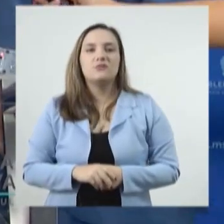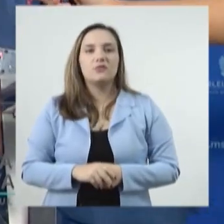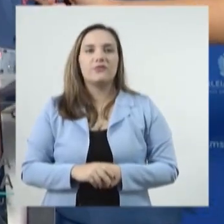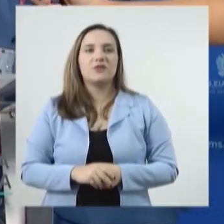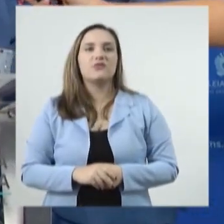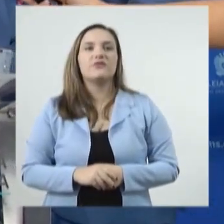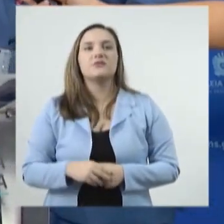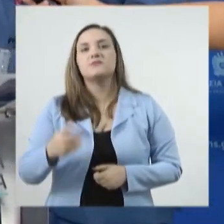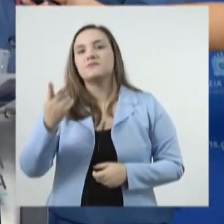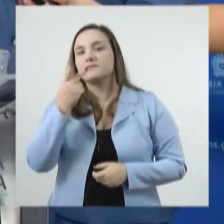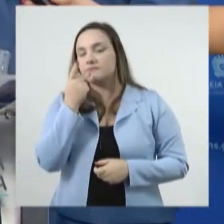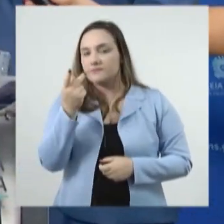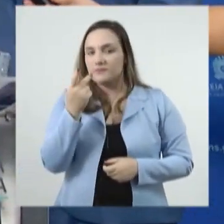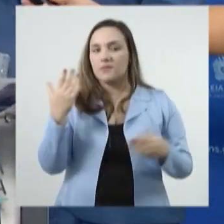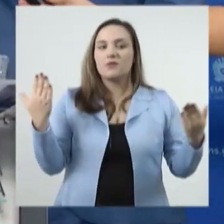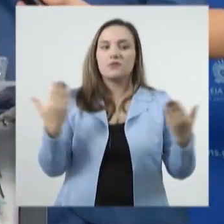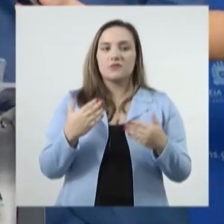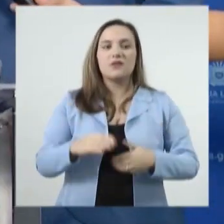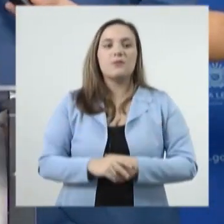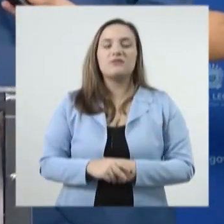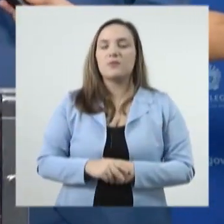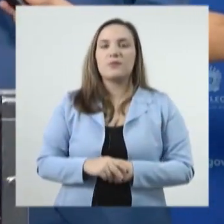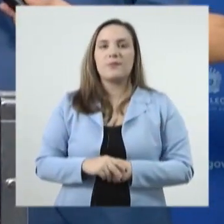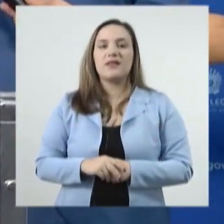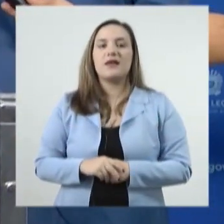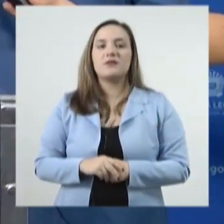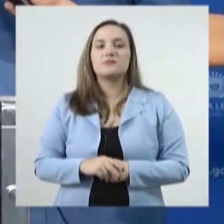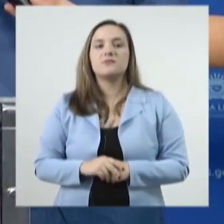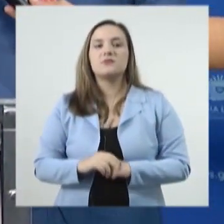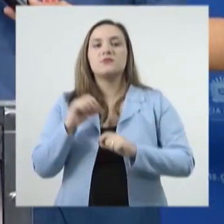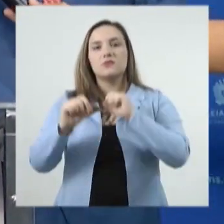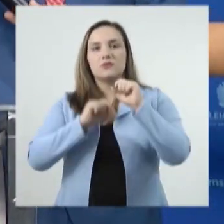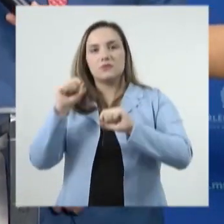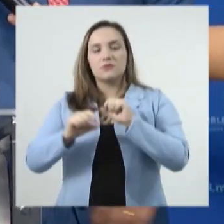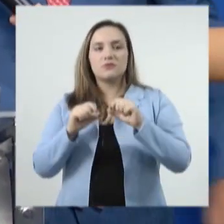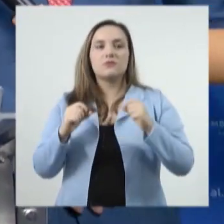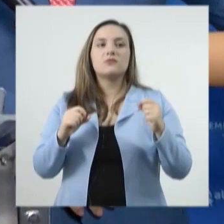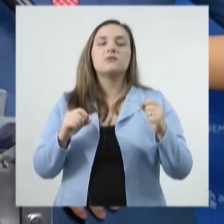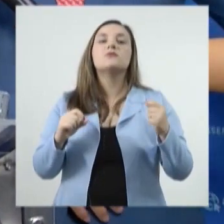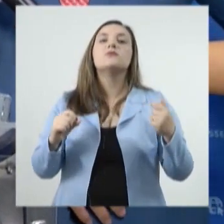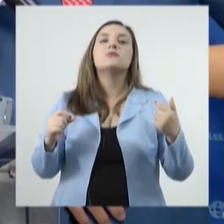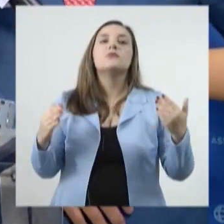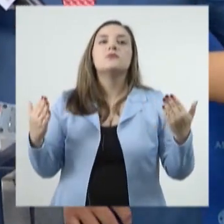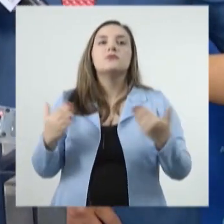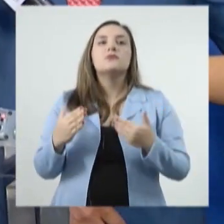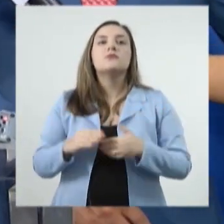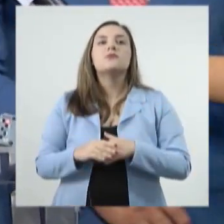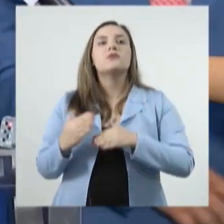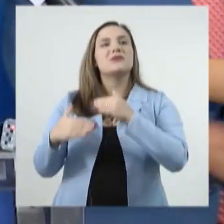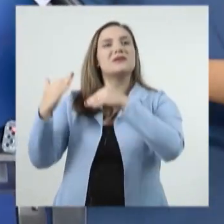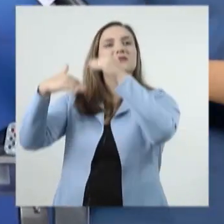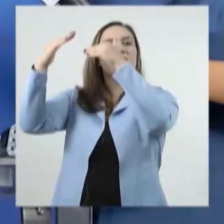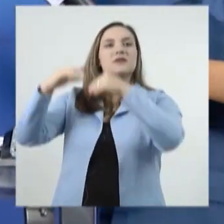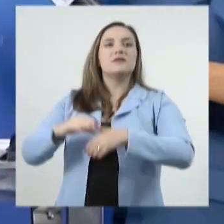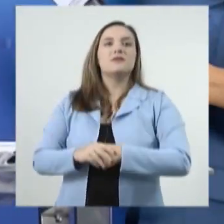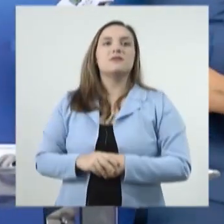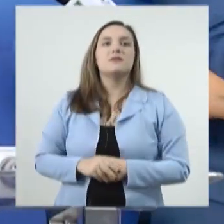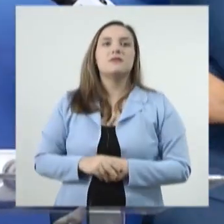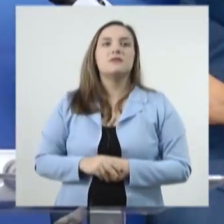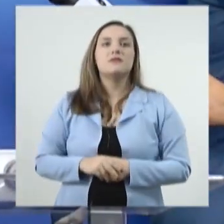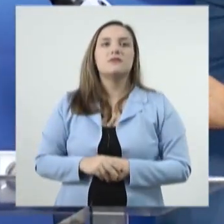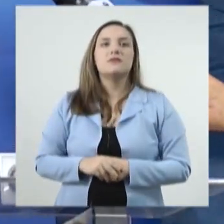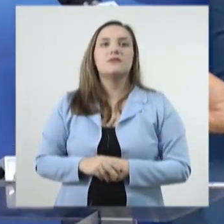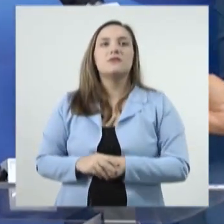da imprensa. O tom é de cada vez mais potencializar o crescimento do nosso Estado, o